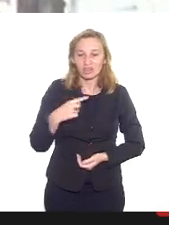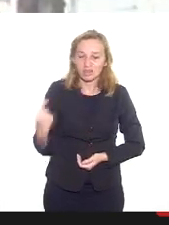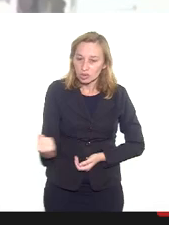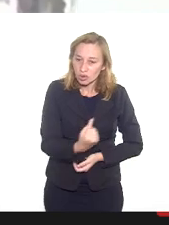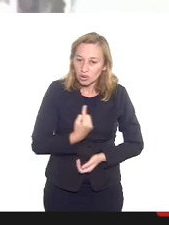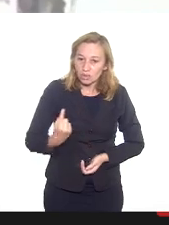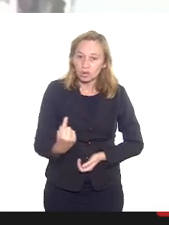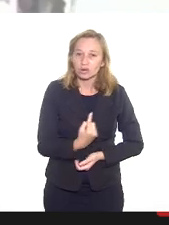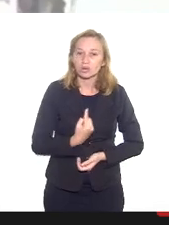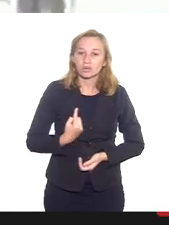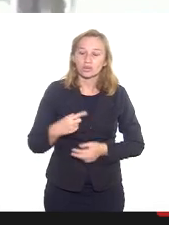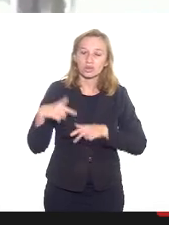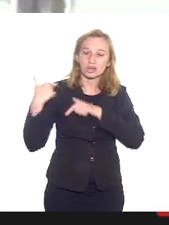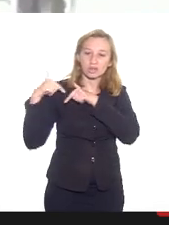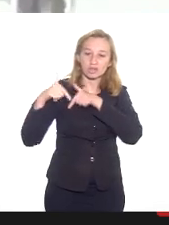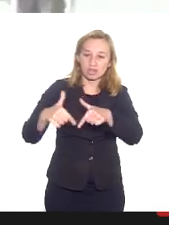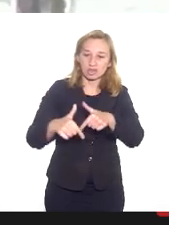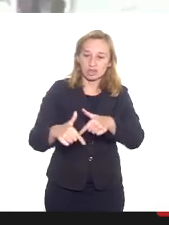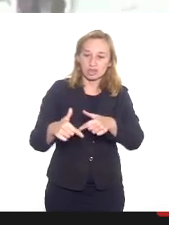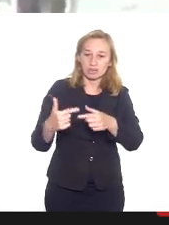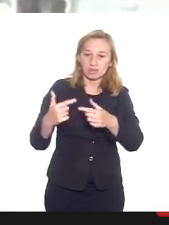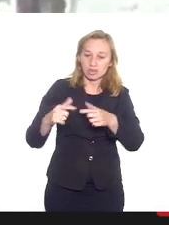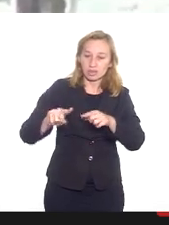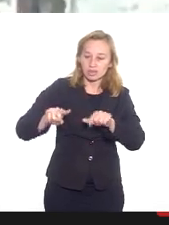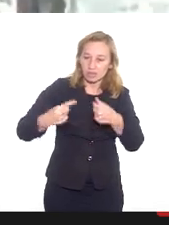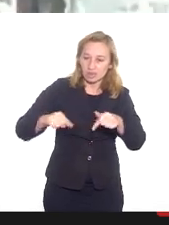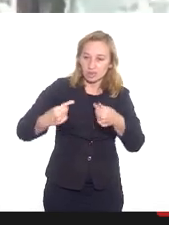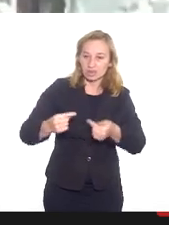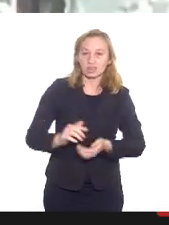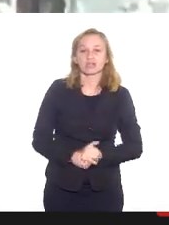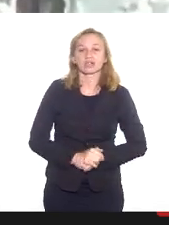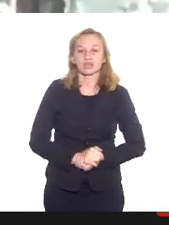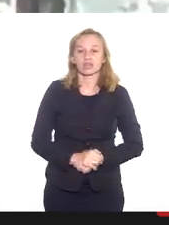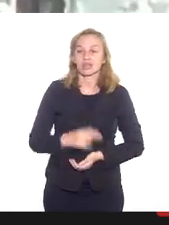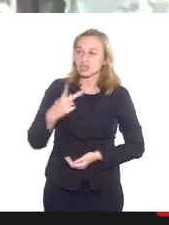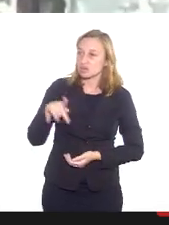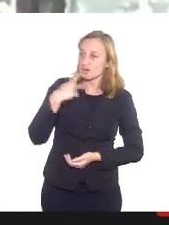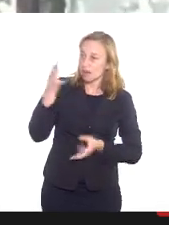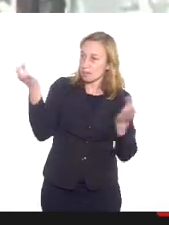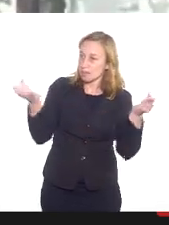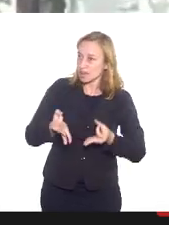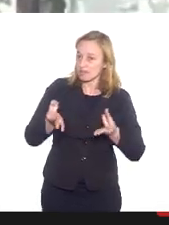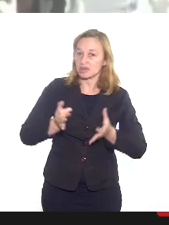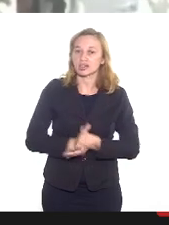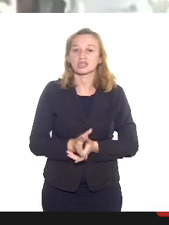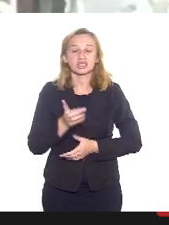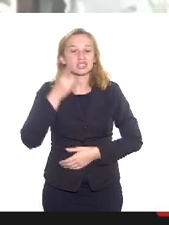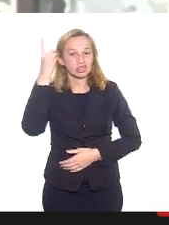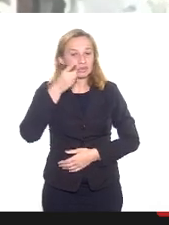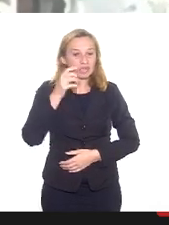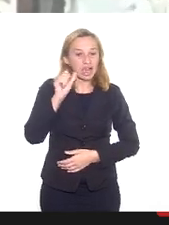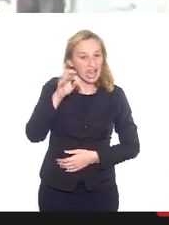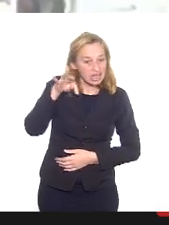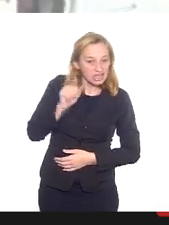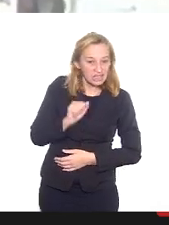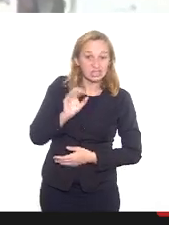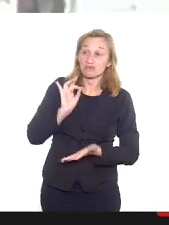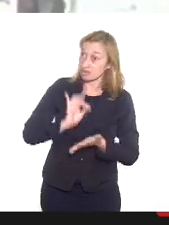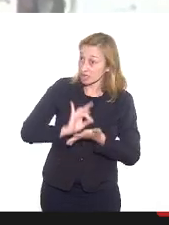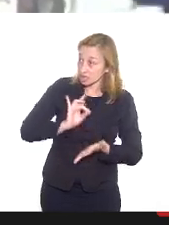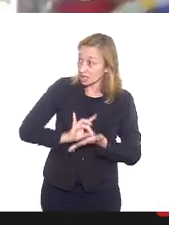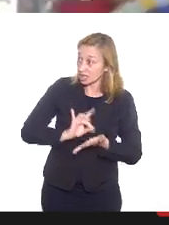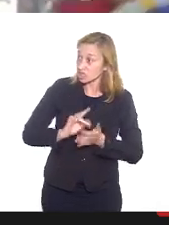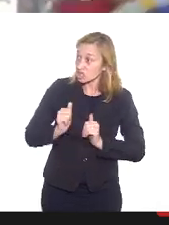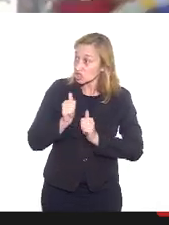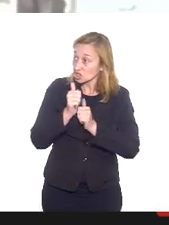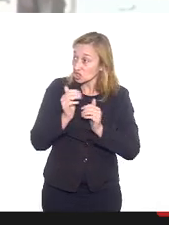realmente a tradição mais agredida, mais perseguida. E a sua fala foi perfeita. Deputado Átila Nunes, realmente, temos